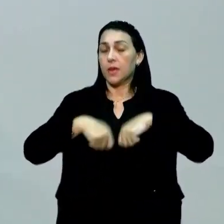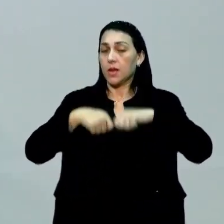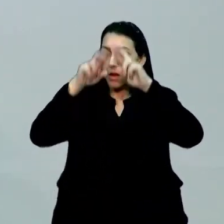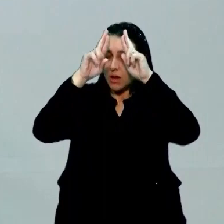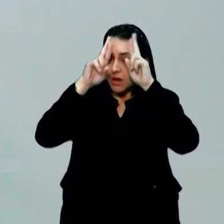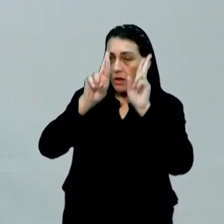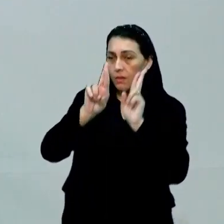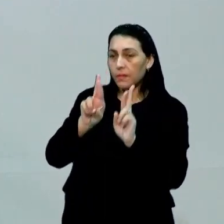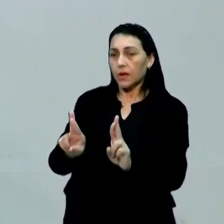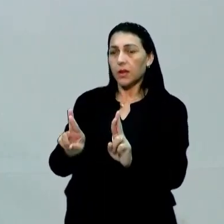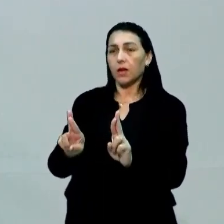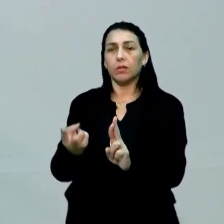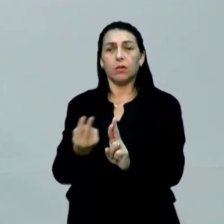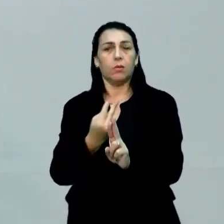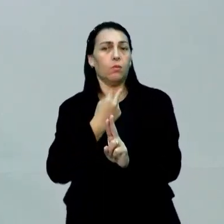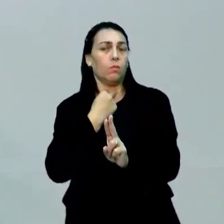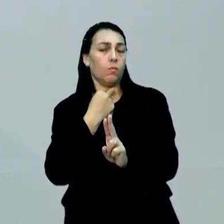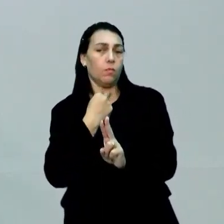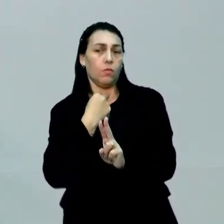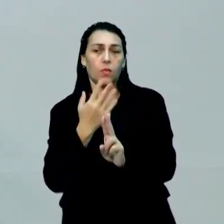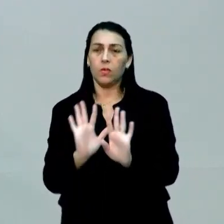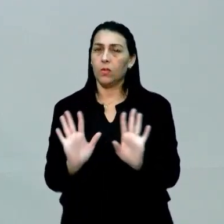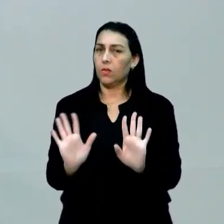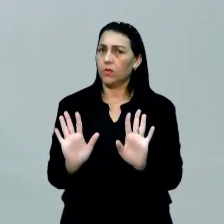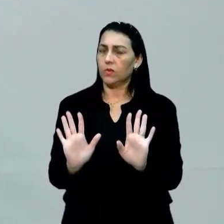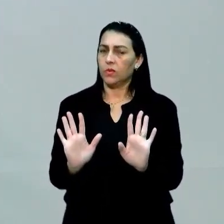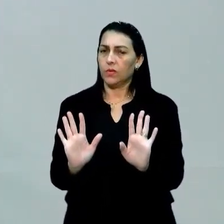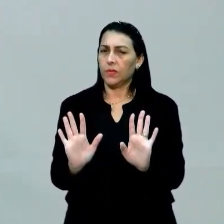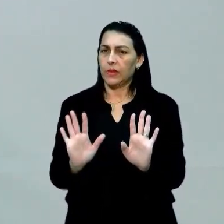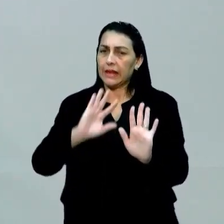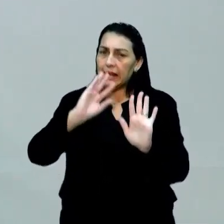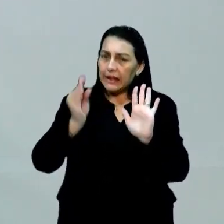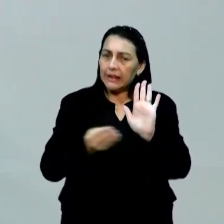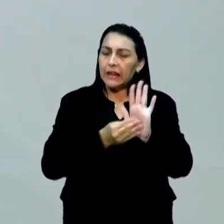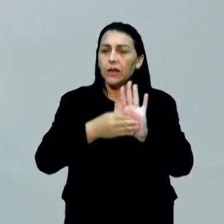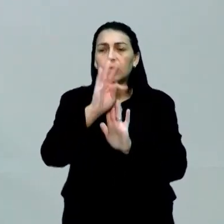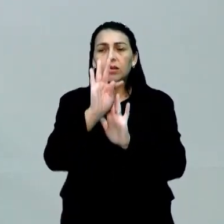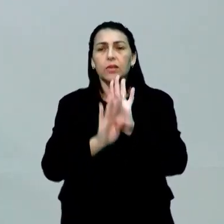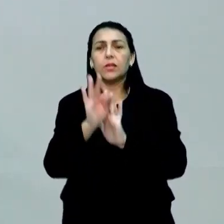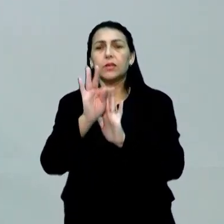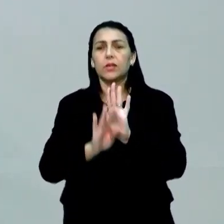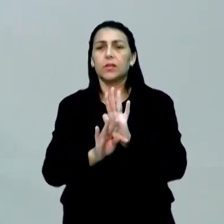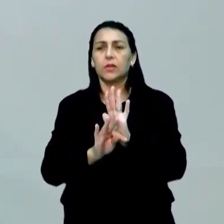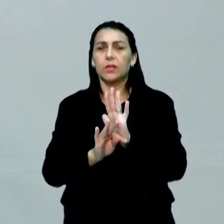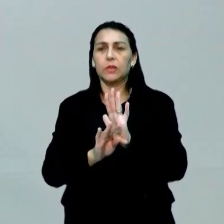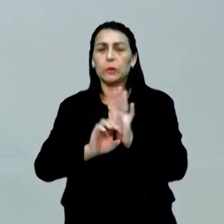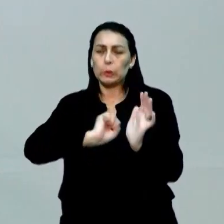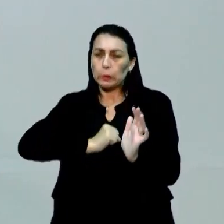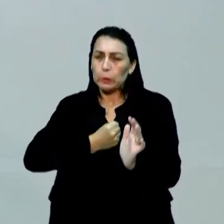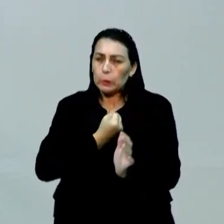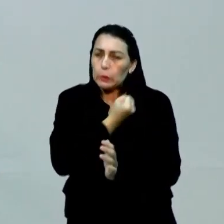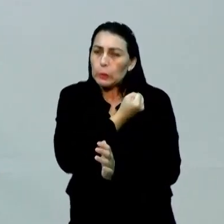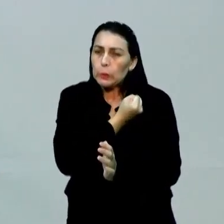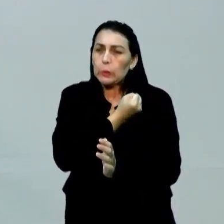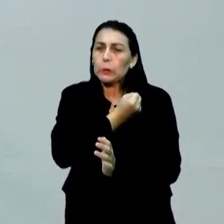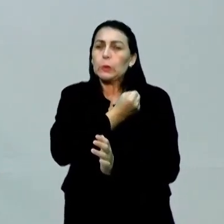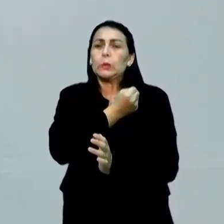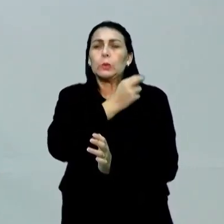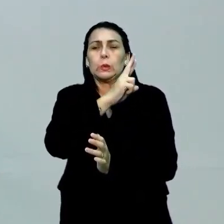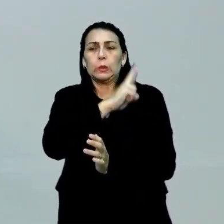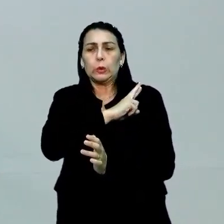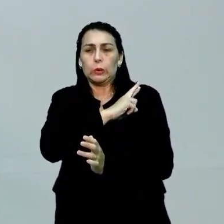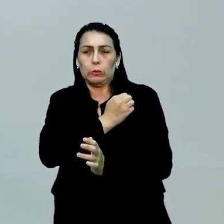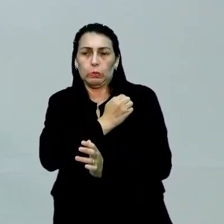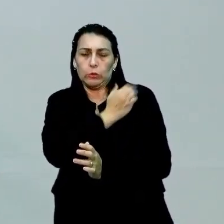respeitar, né? Eu não posso, simplesmente, colocar dentro do meu texto, discurso de ódio, preconceito